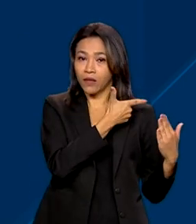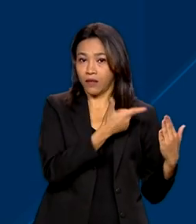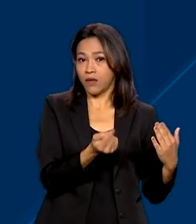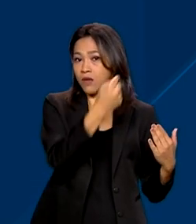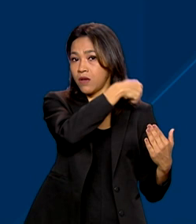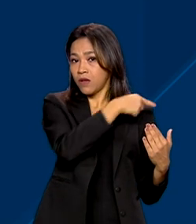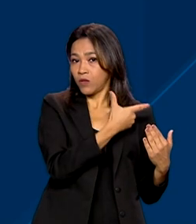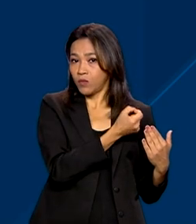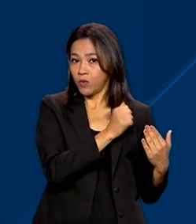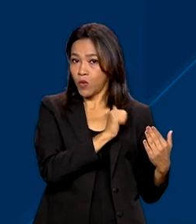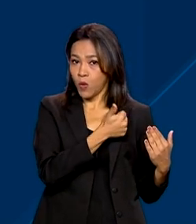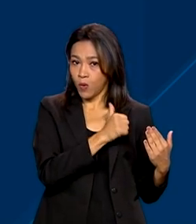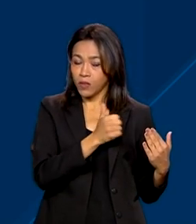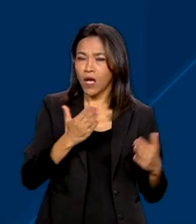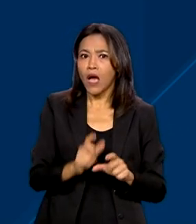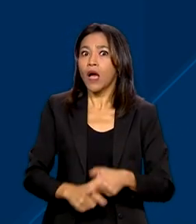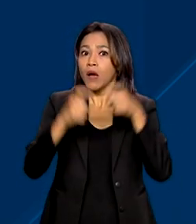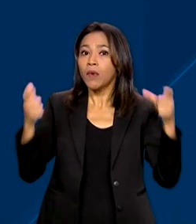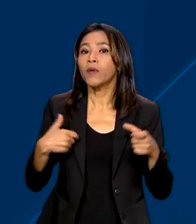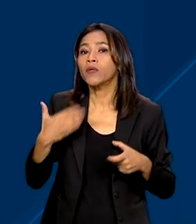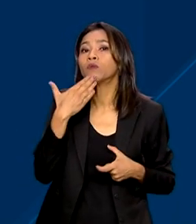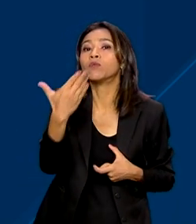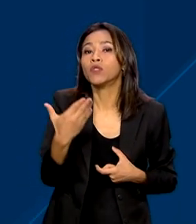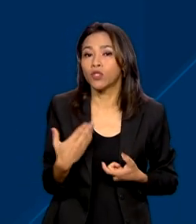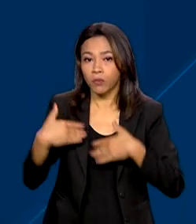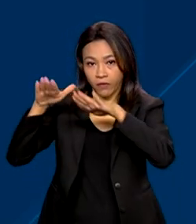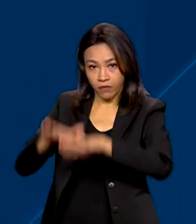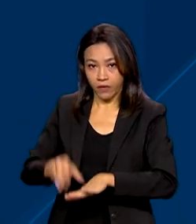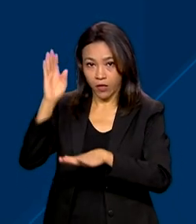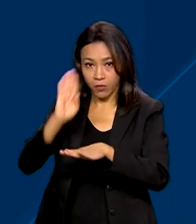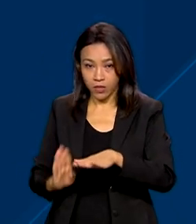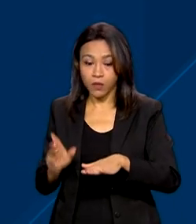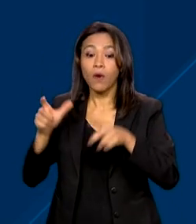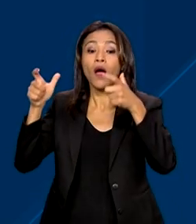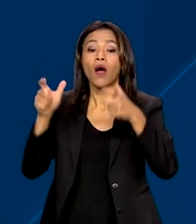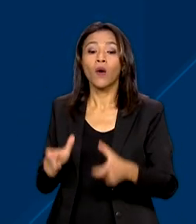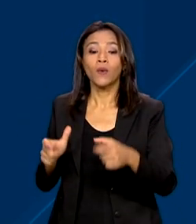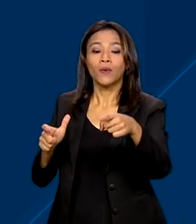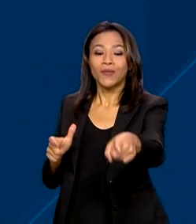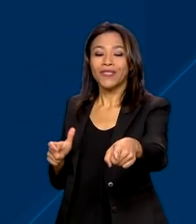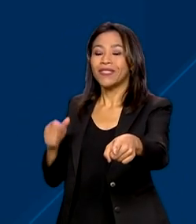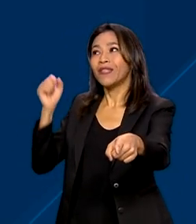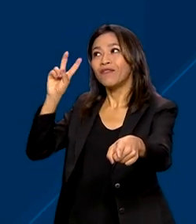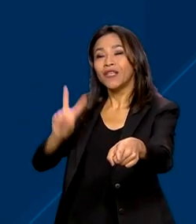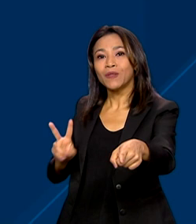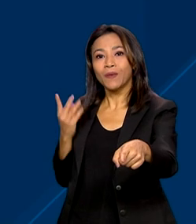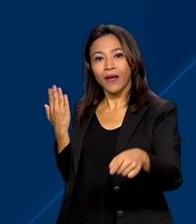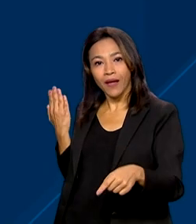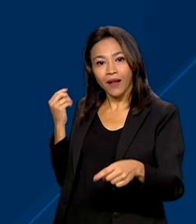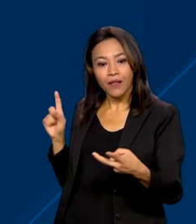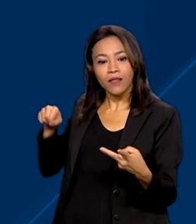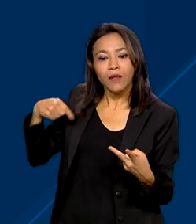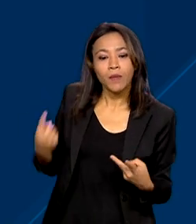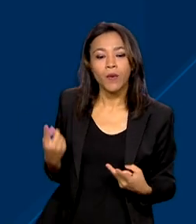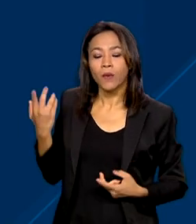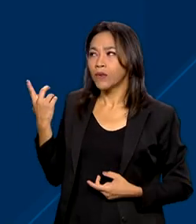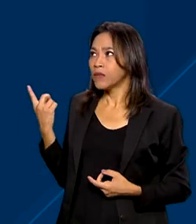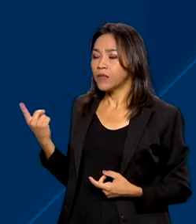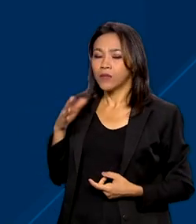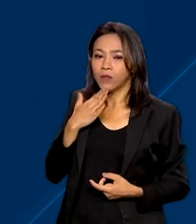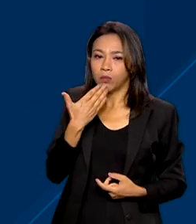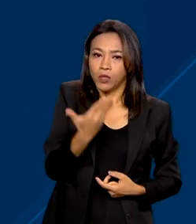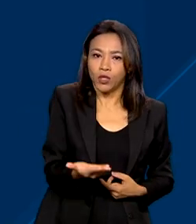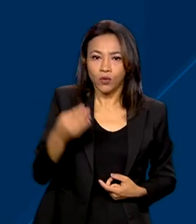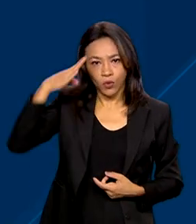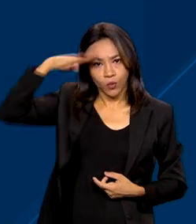A maioria dos pedidos de refúgio recebidos em 2022 veio de cidadãos da Venezuela. Em seguida, estão pedidos